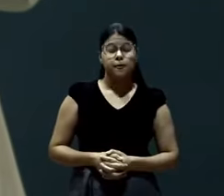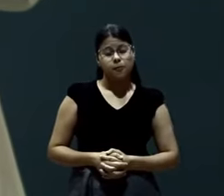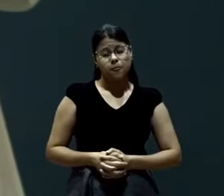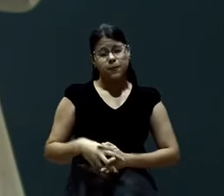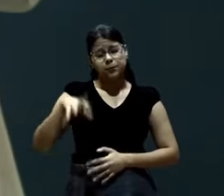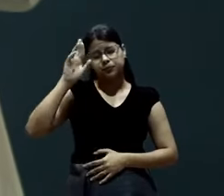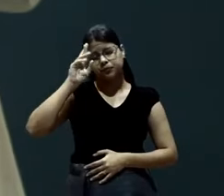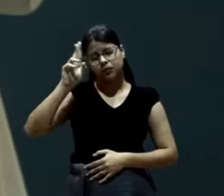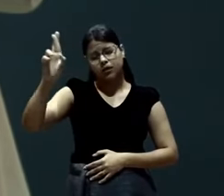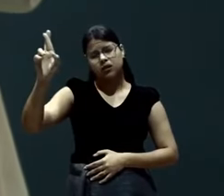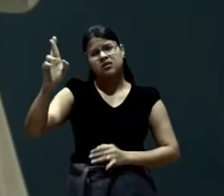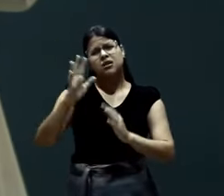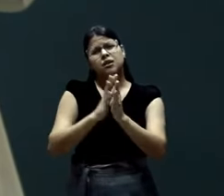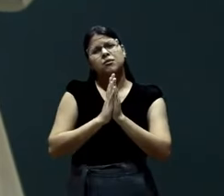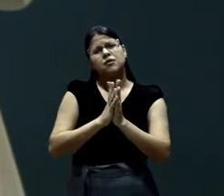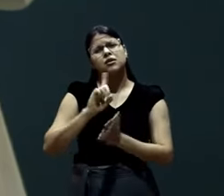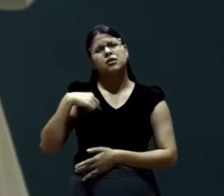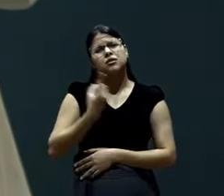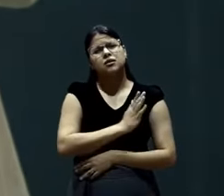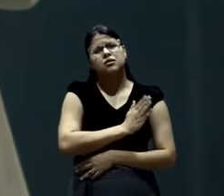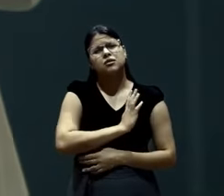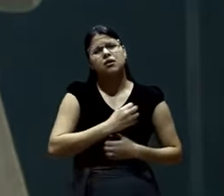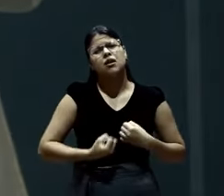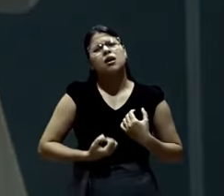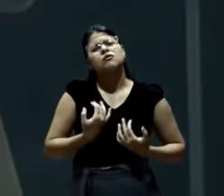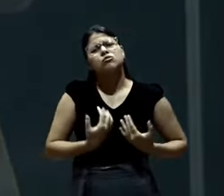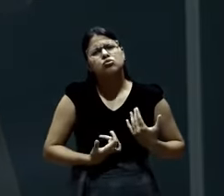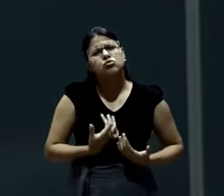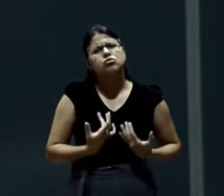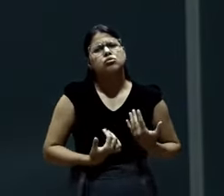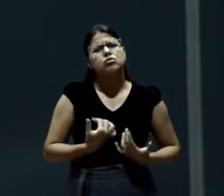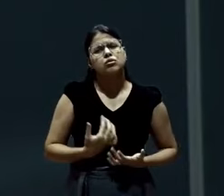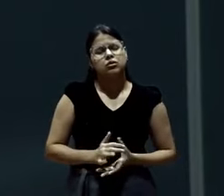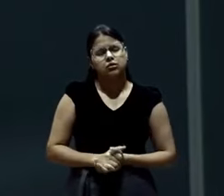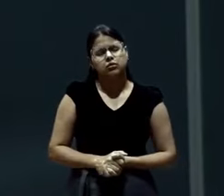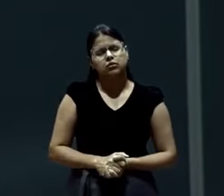Senhor. Promove em nós. Aquece os nossos corações. Para que isso venha a acontecer.